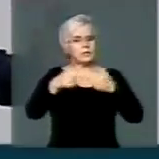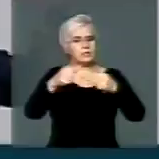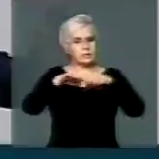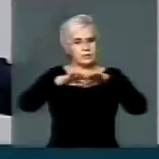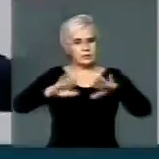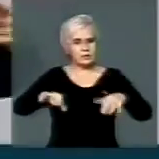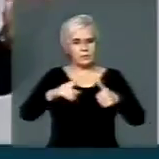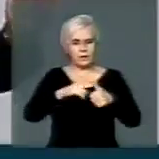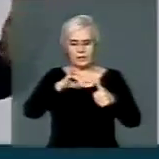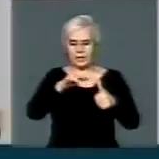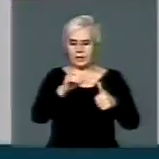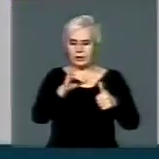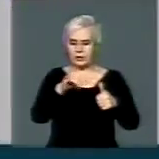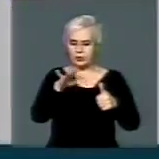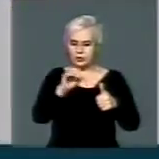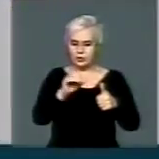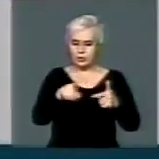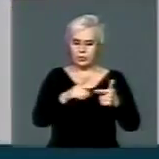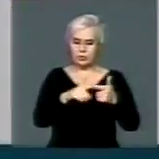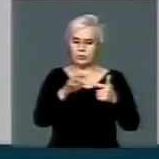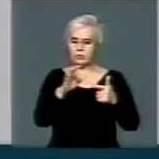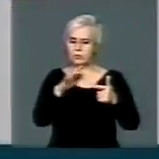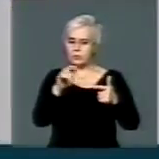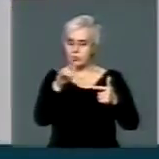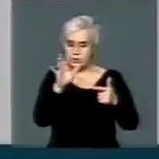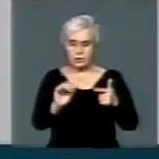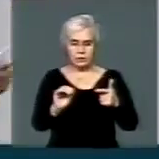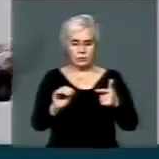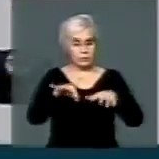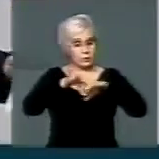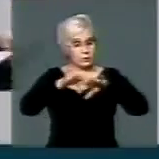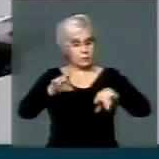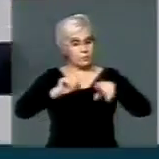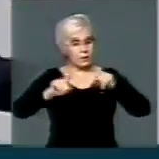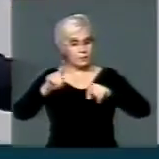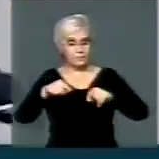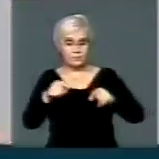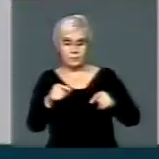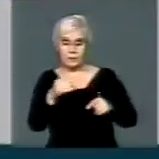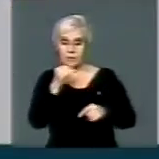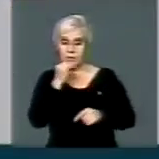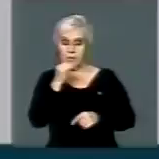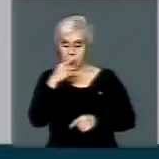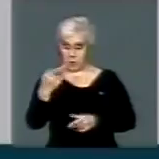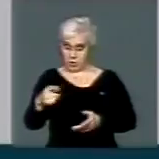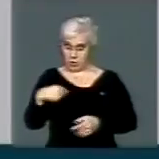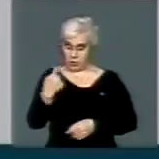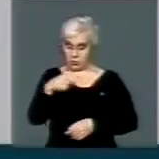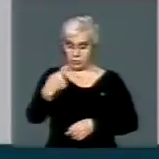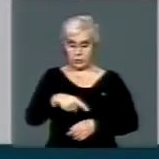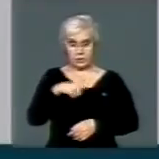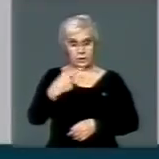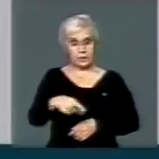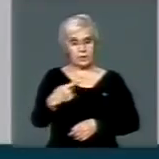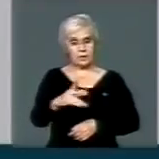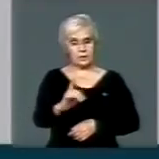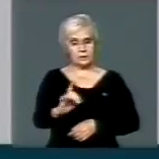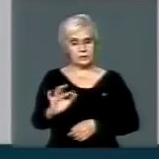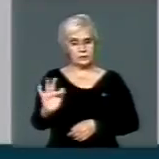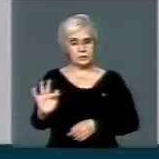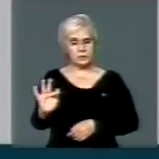é melhor dizendo, também pode ser o lixo do joio. Caso, por exemplo, daqui onde nós estamos, Distrito Federal,